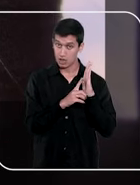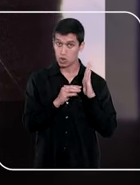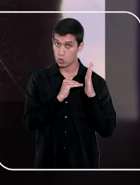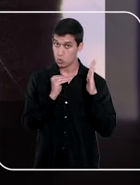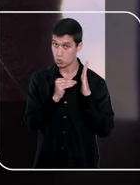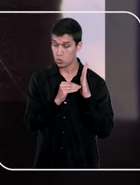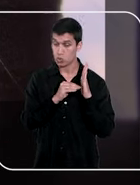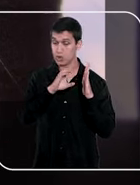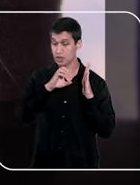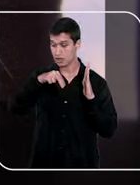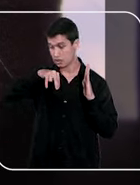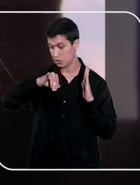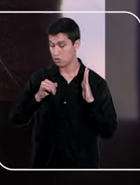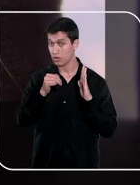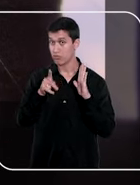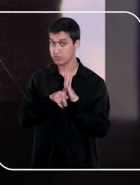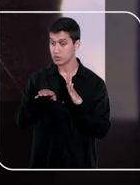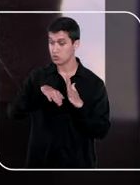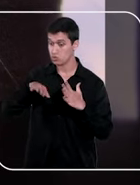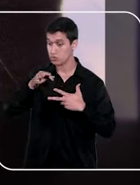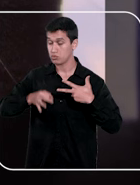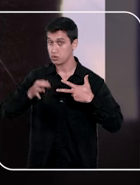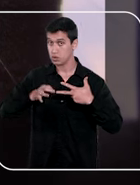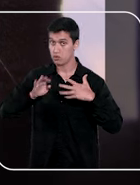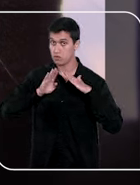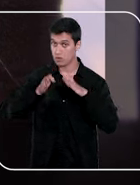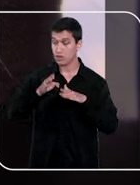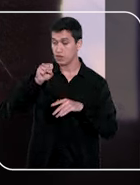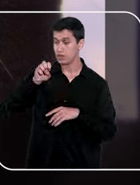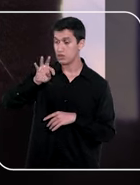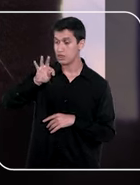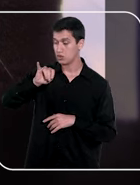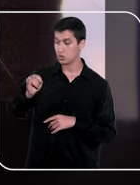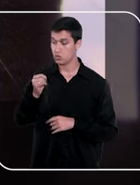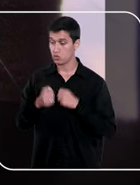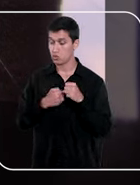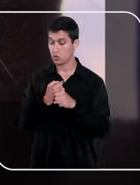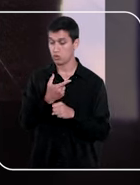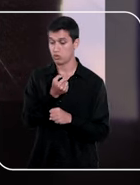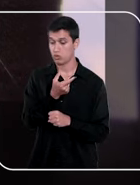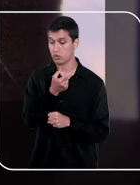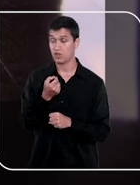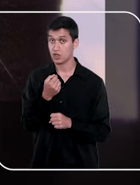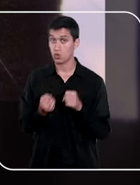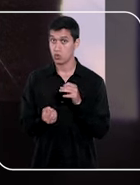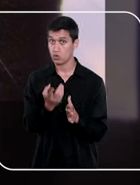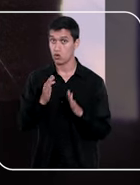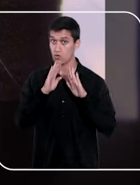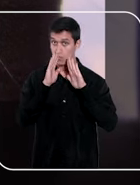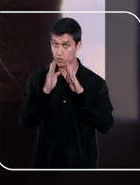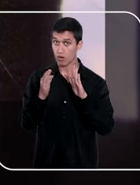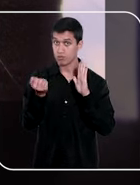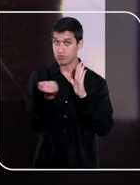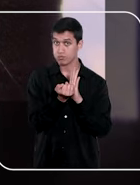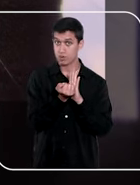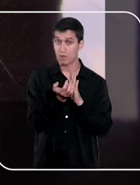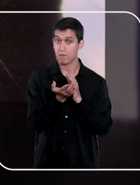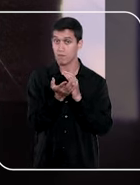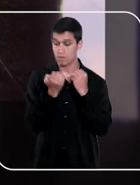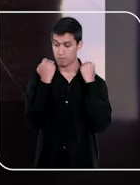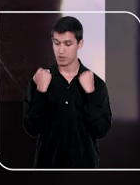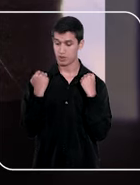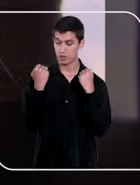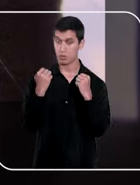CNJ para o Poder Judiciário, o Plano STJ 2020 foi construído focado no slogan A Base